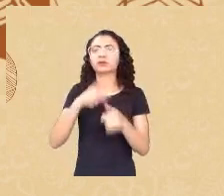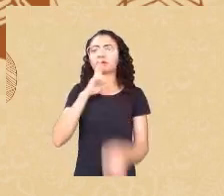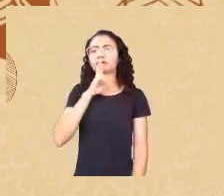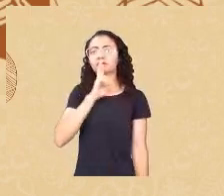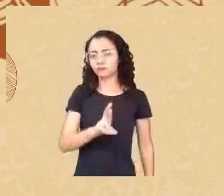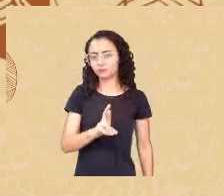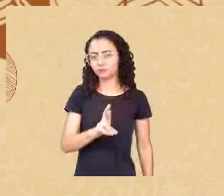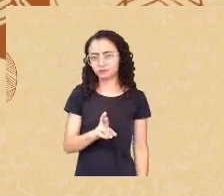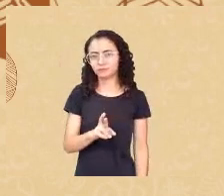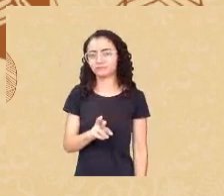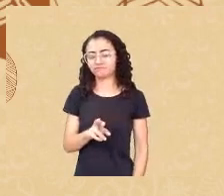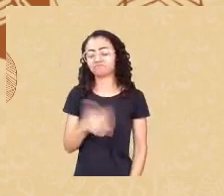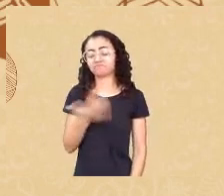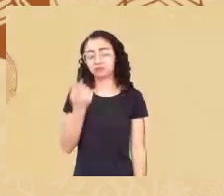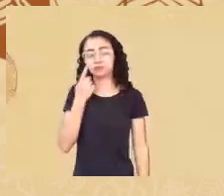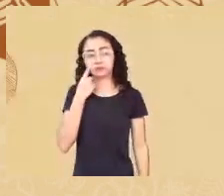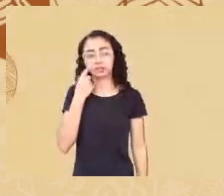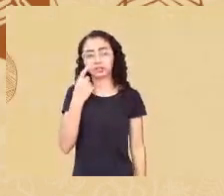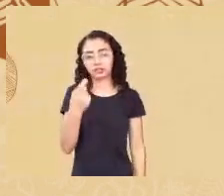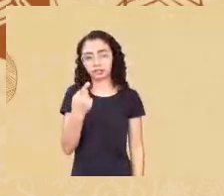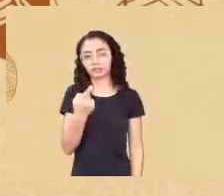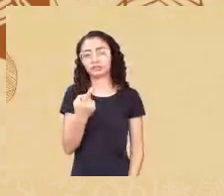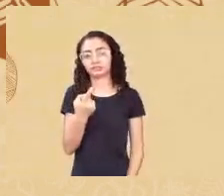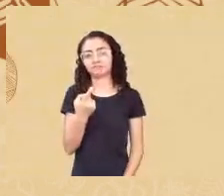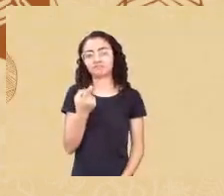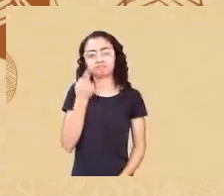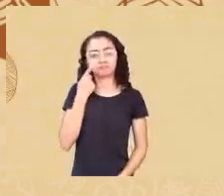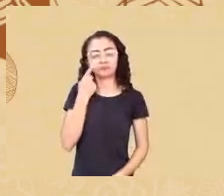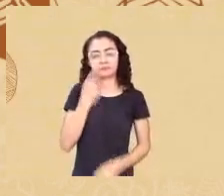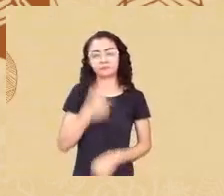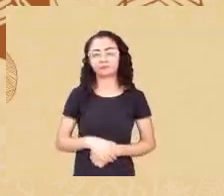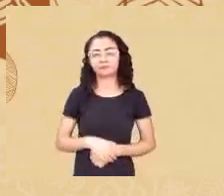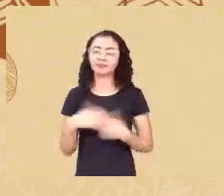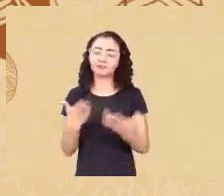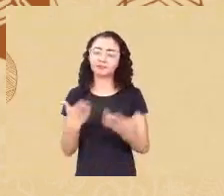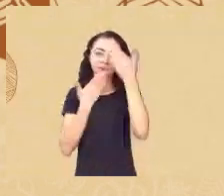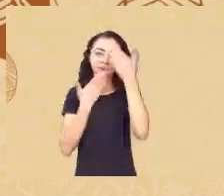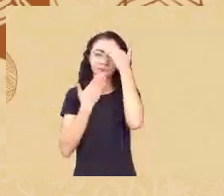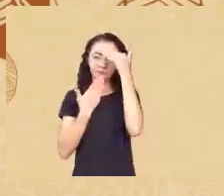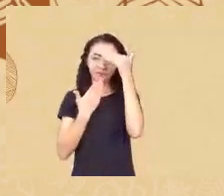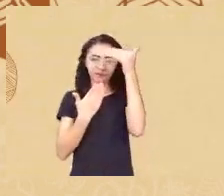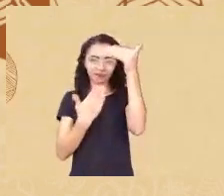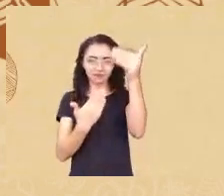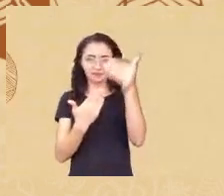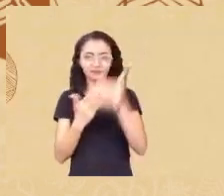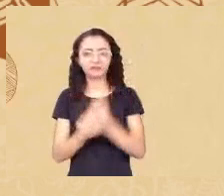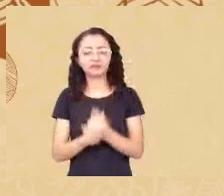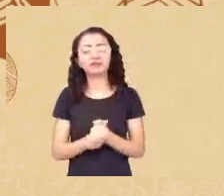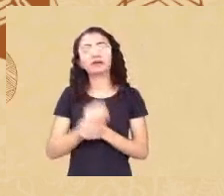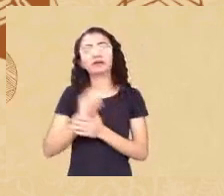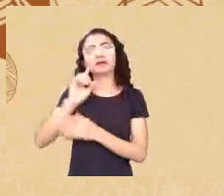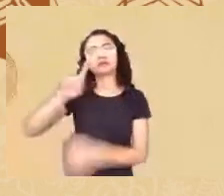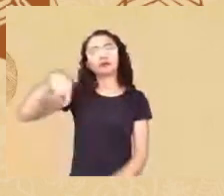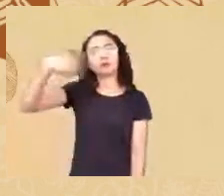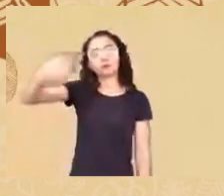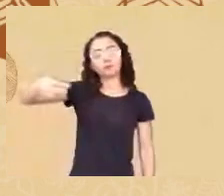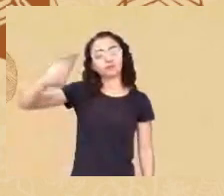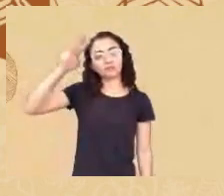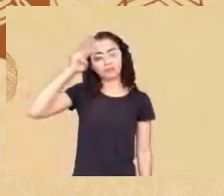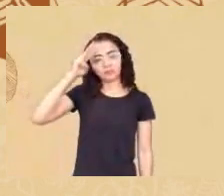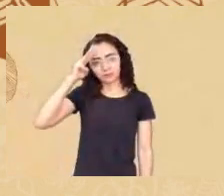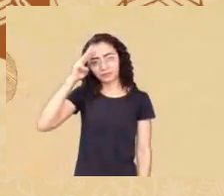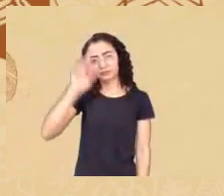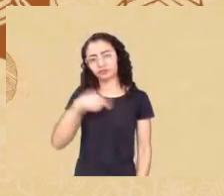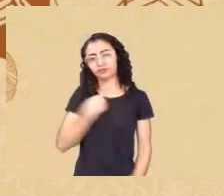interessante acompanhar obrigada gente a gente se encontra terça-feira aqui estamos caminhando para o final